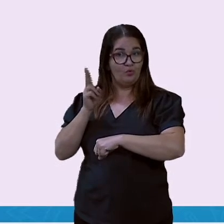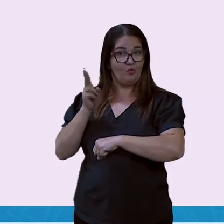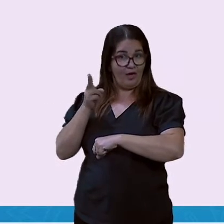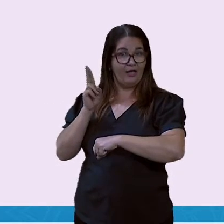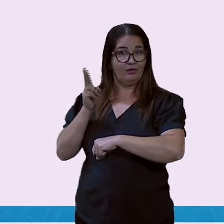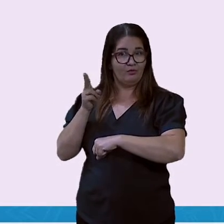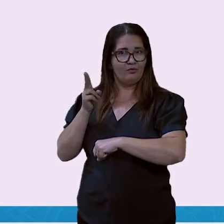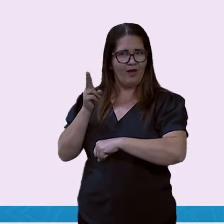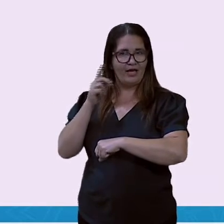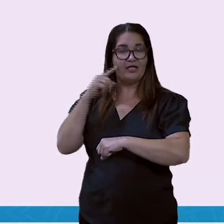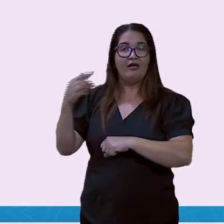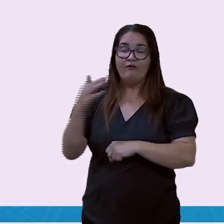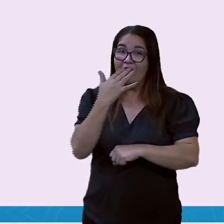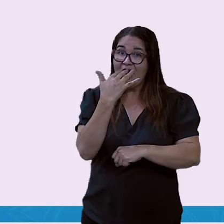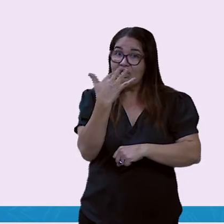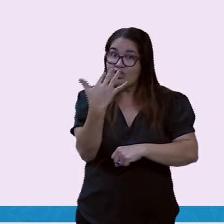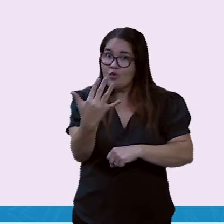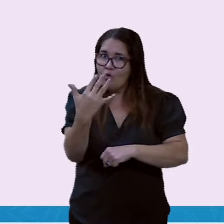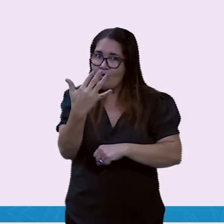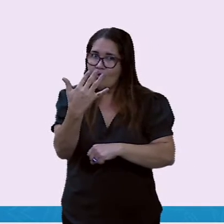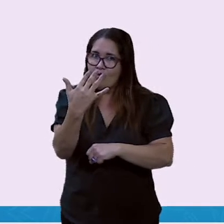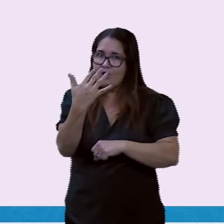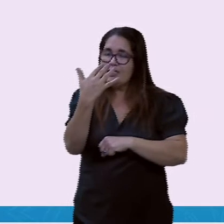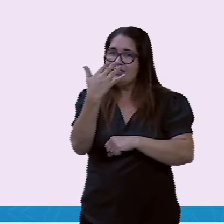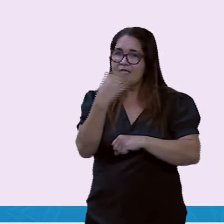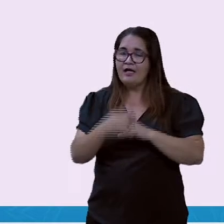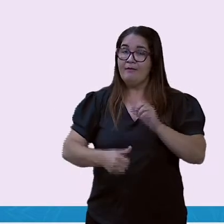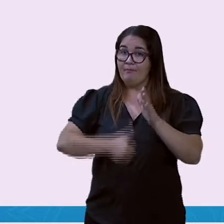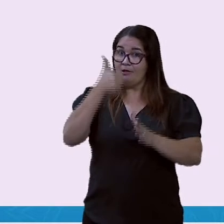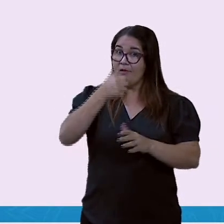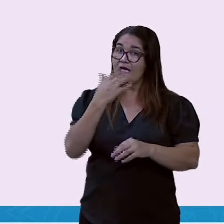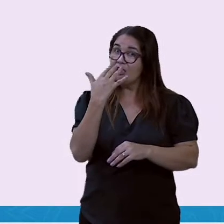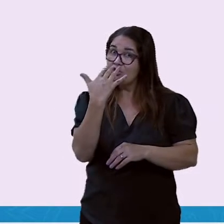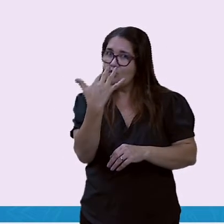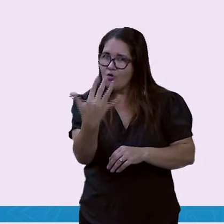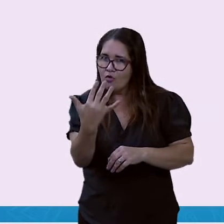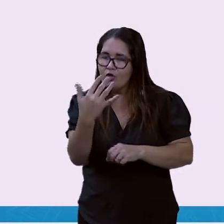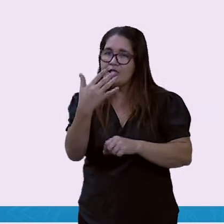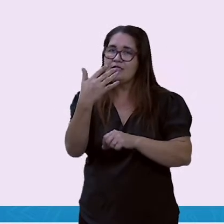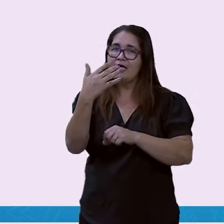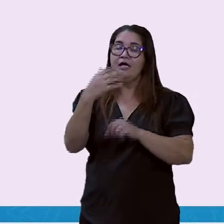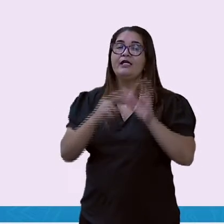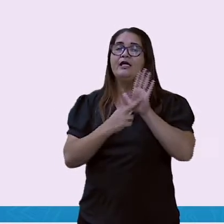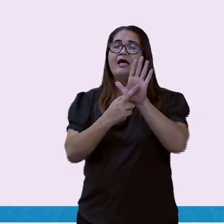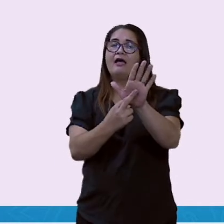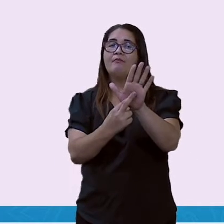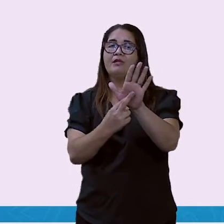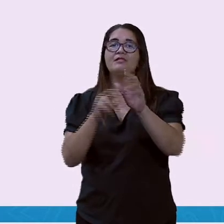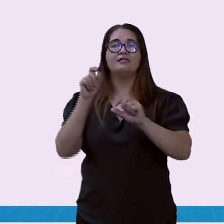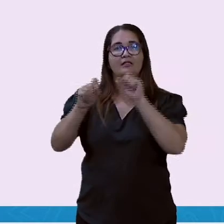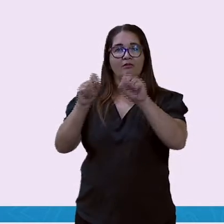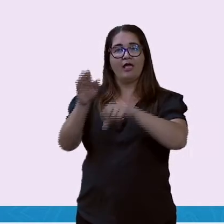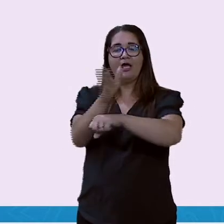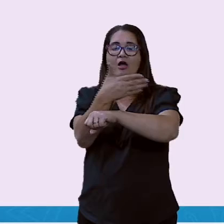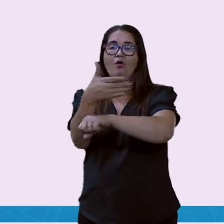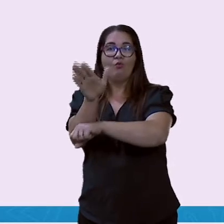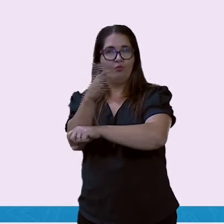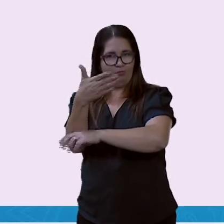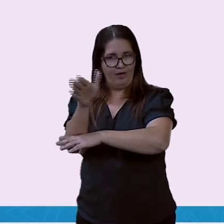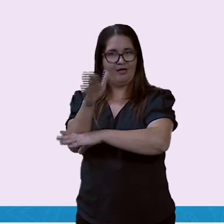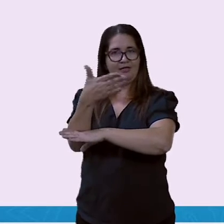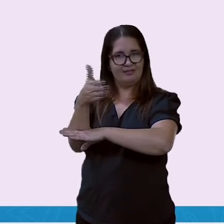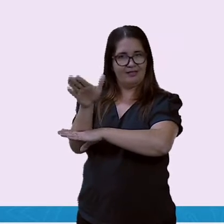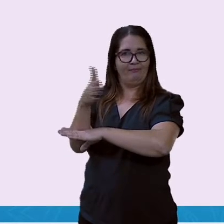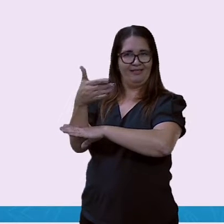cores principais. E aqui nessa bolinha aqui tem o escudo de cada seleção, de cada país.